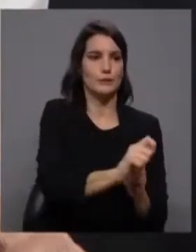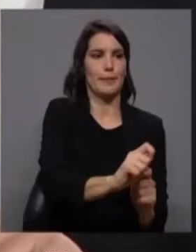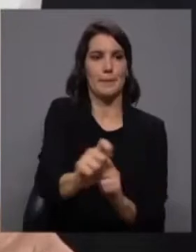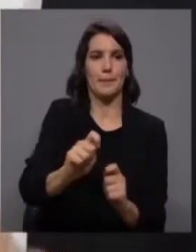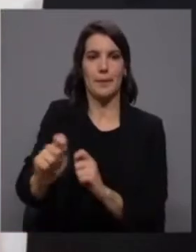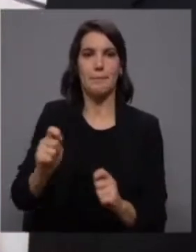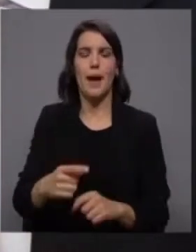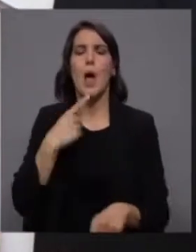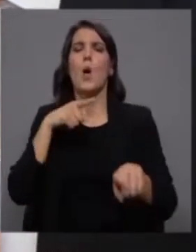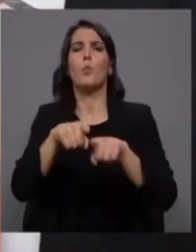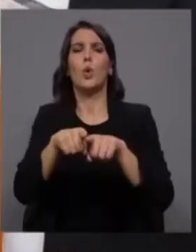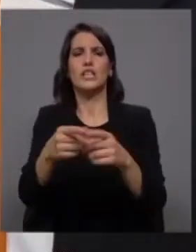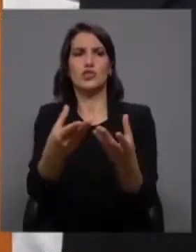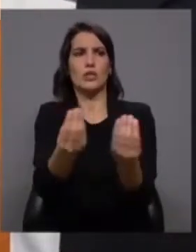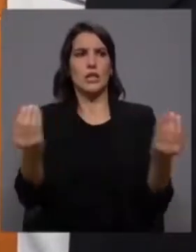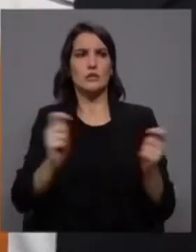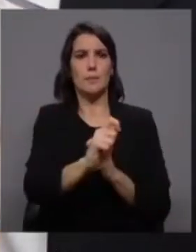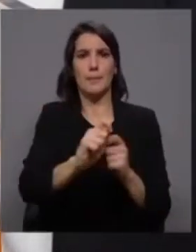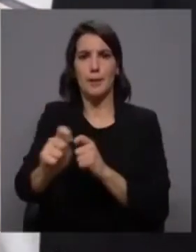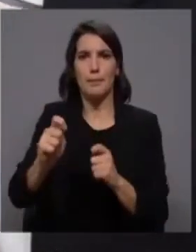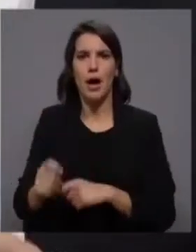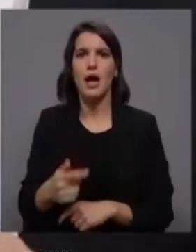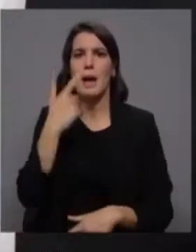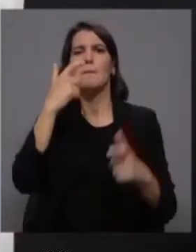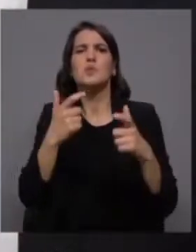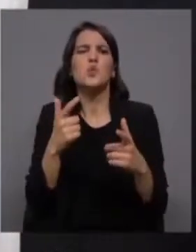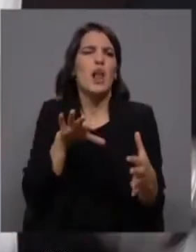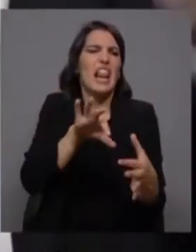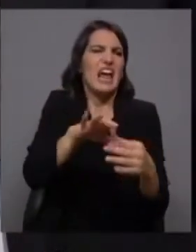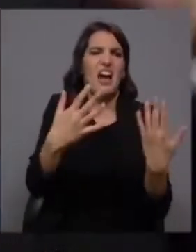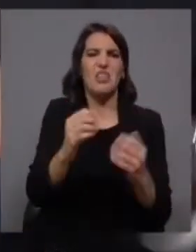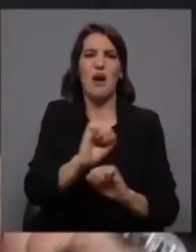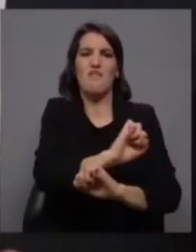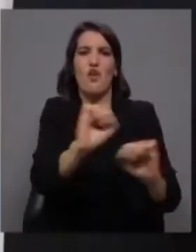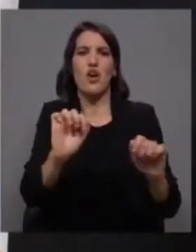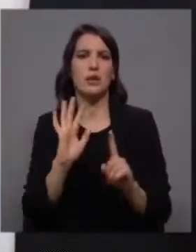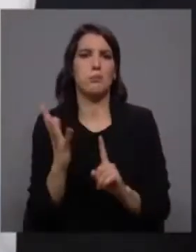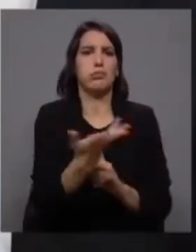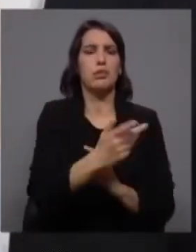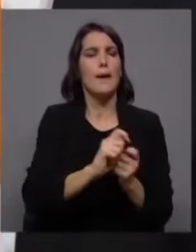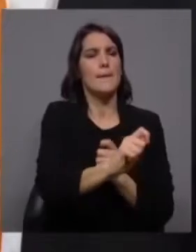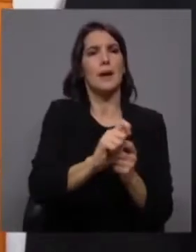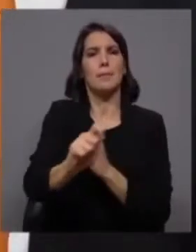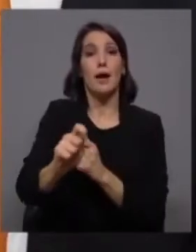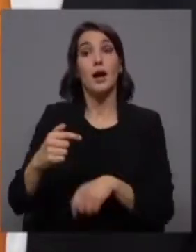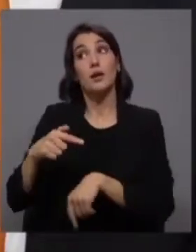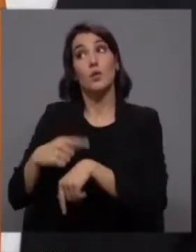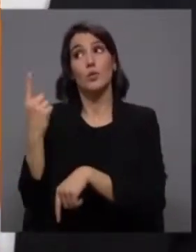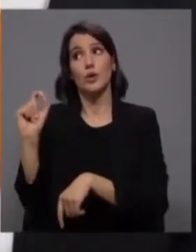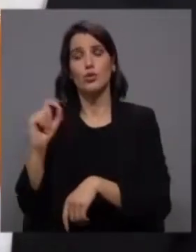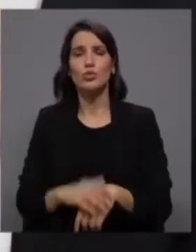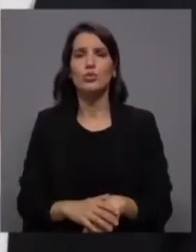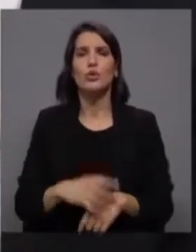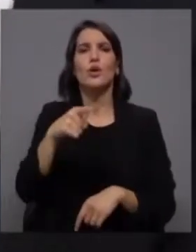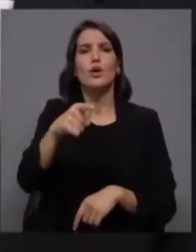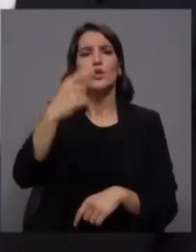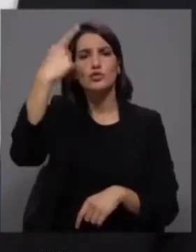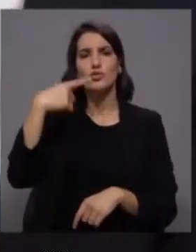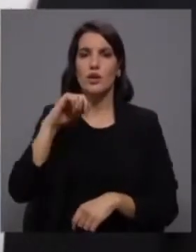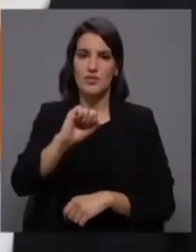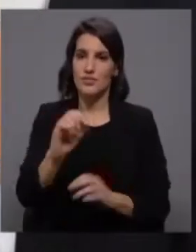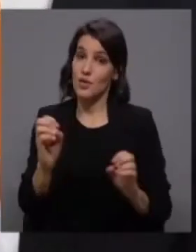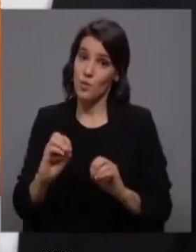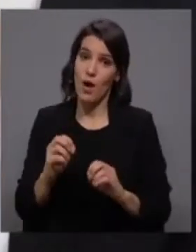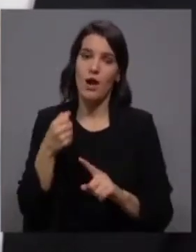políticos, aumento de remunerações de pessoas ligadas à sua volta. penso que ainda tenho um minuto. E, portanto, se há historial que o Sr. Primeiro-Ministro não tem,